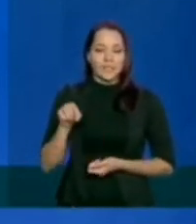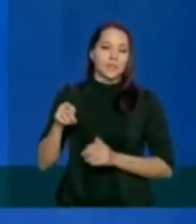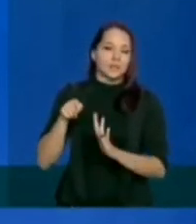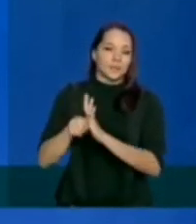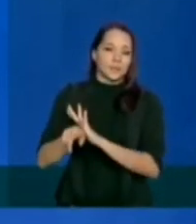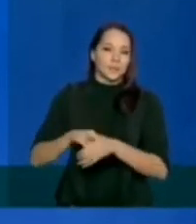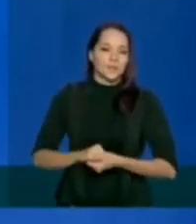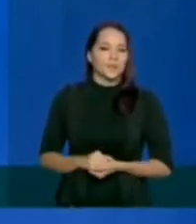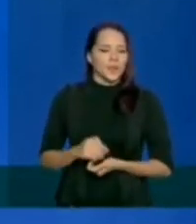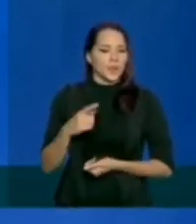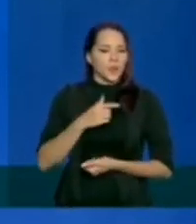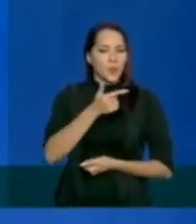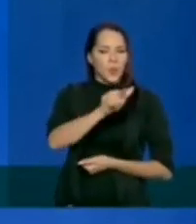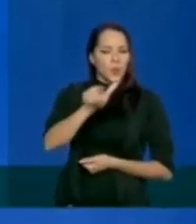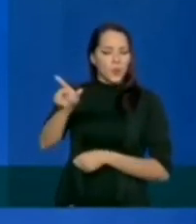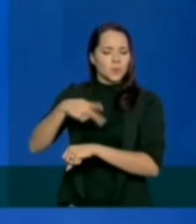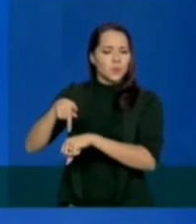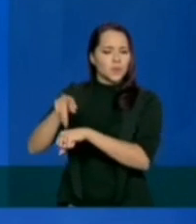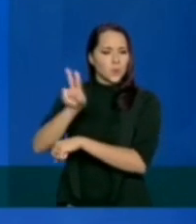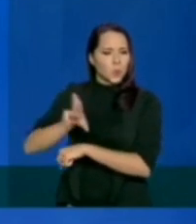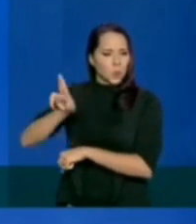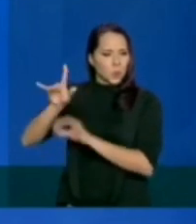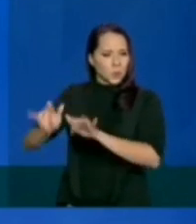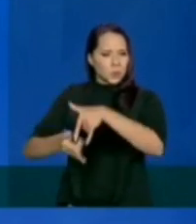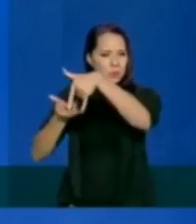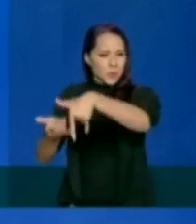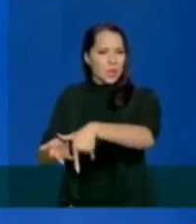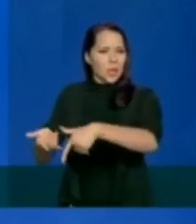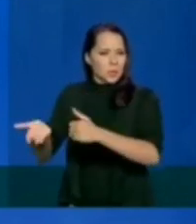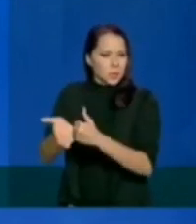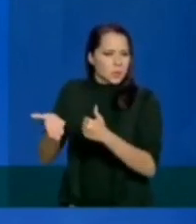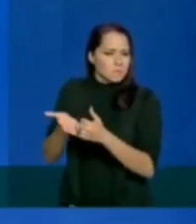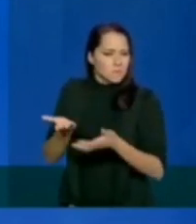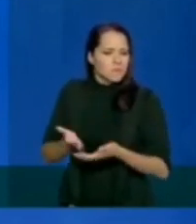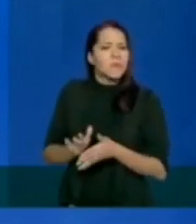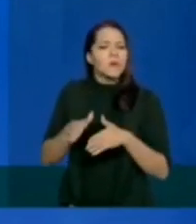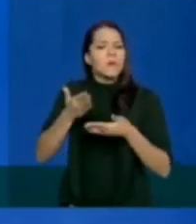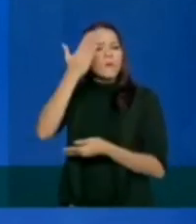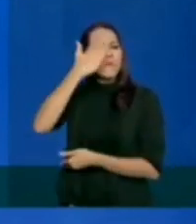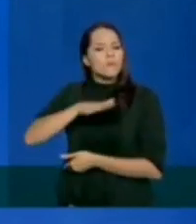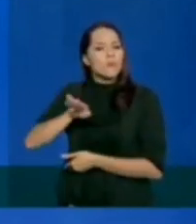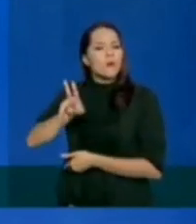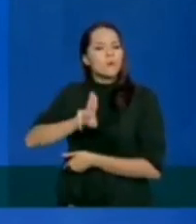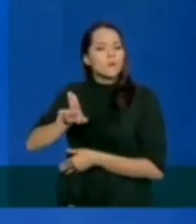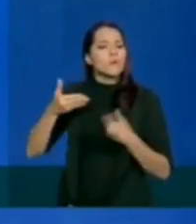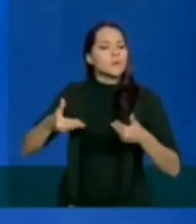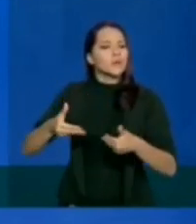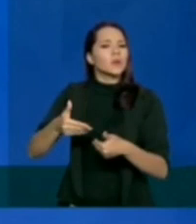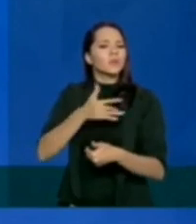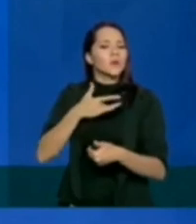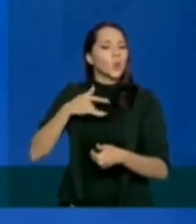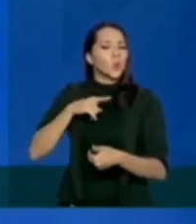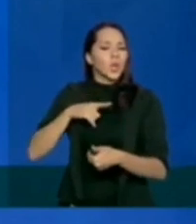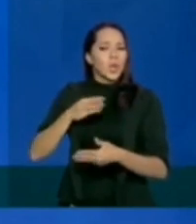seguinte pergunta. Há outros países que utilizam esses leitos intermediários. Qual a evidência utilizada pelo Ministério da